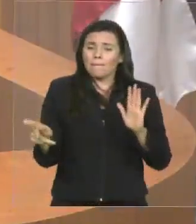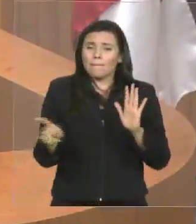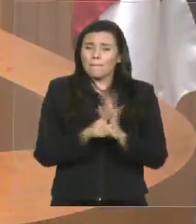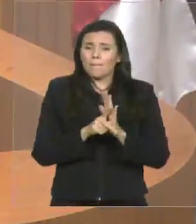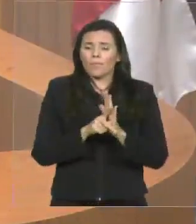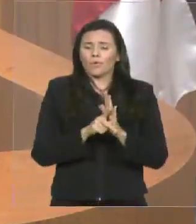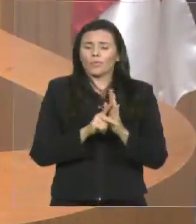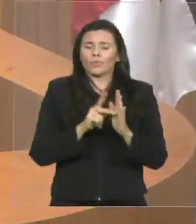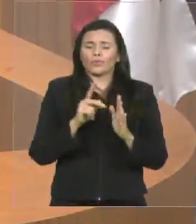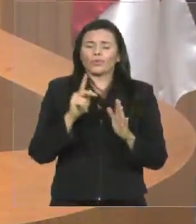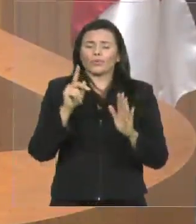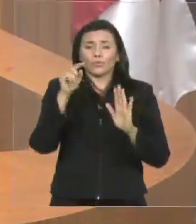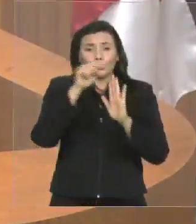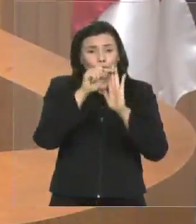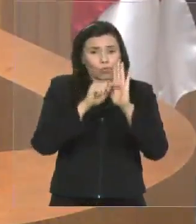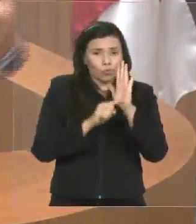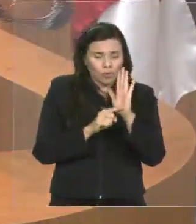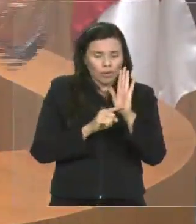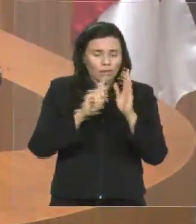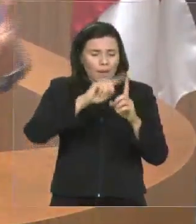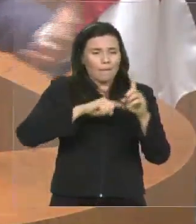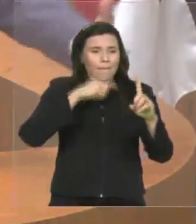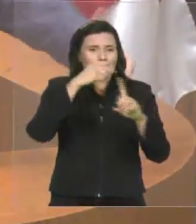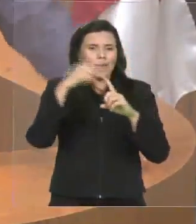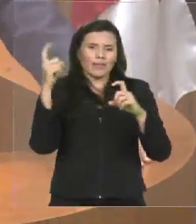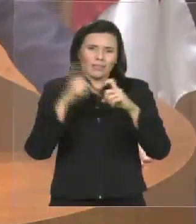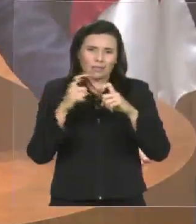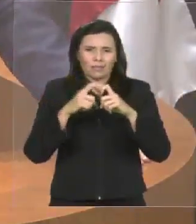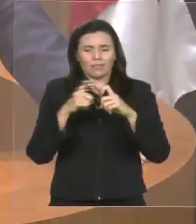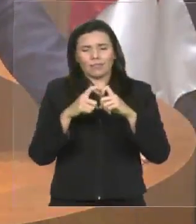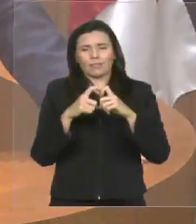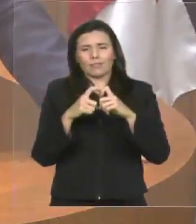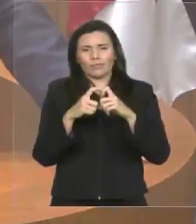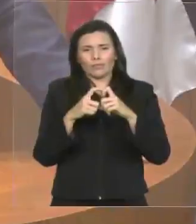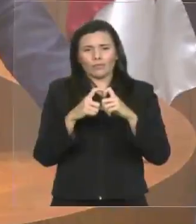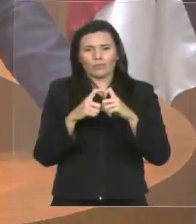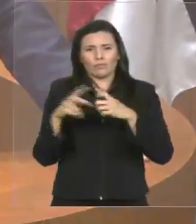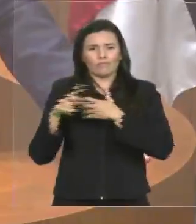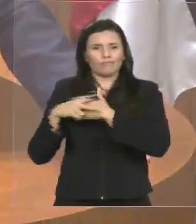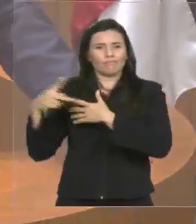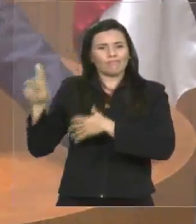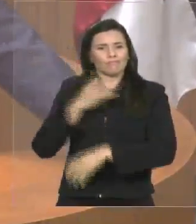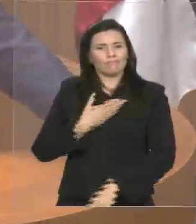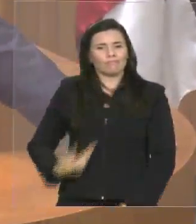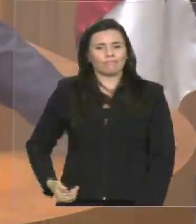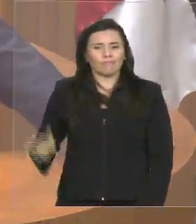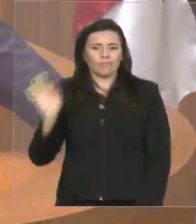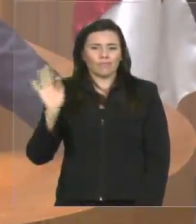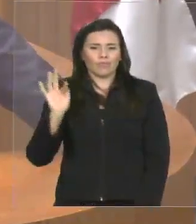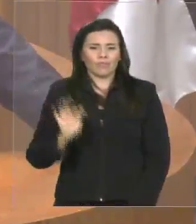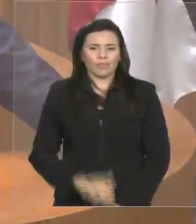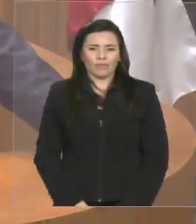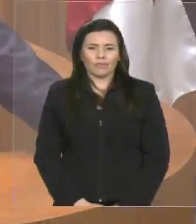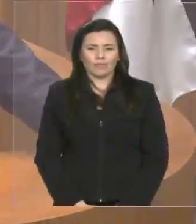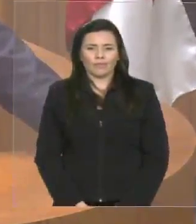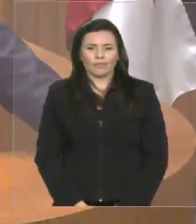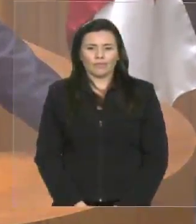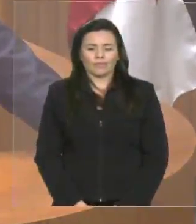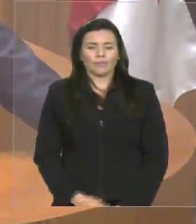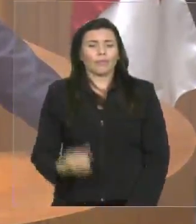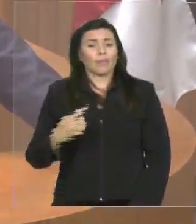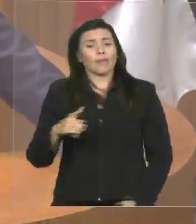melhorar no que diz respeito à oferta de médicos para a nossa região, Tocantina. Mas pouco vai se absorver